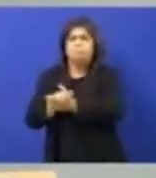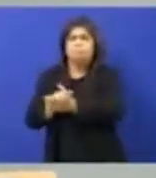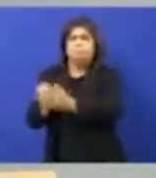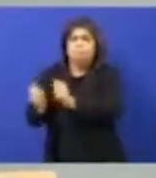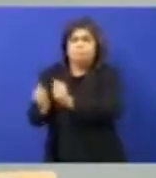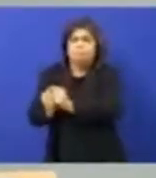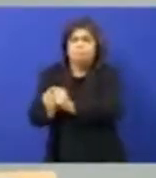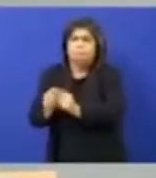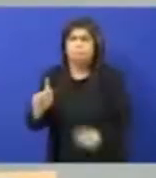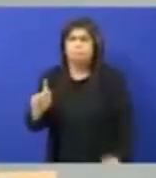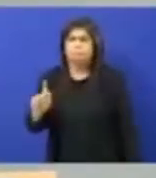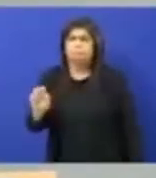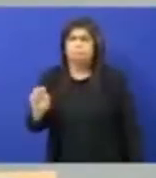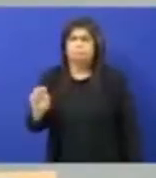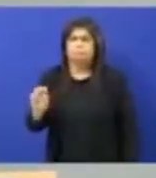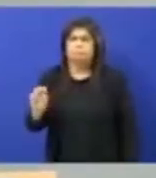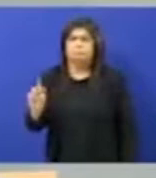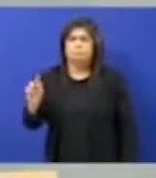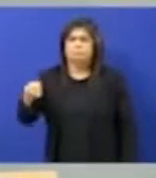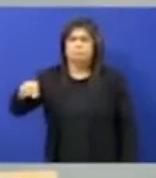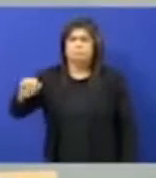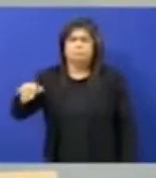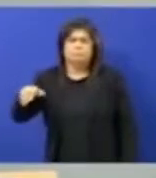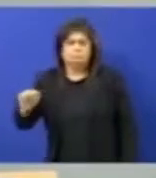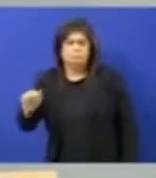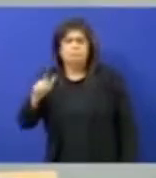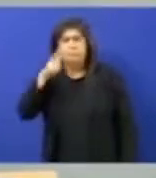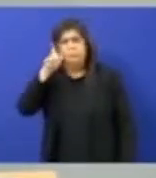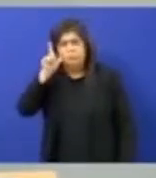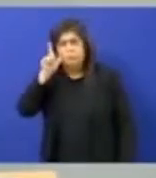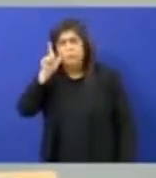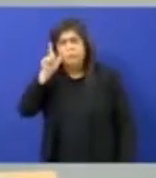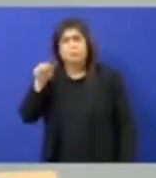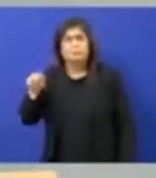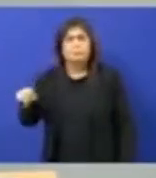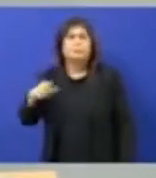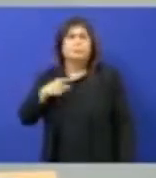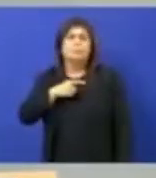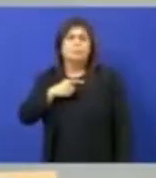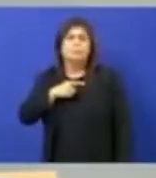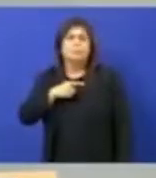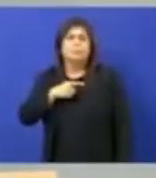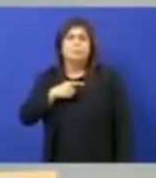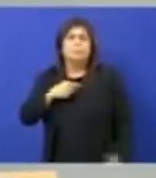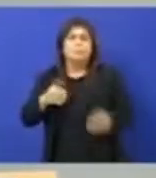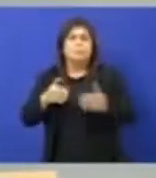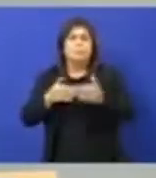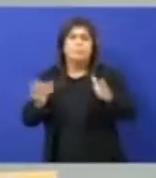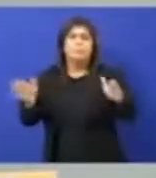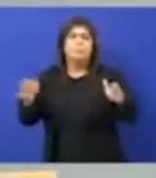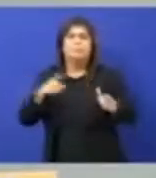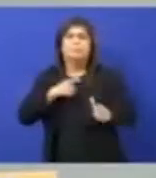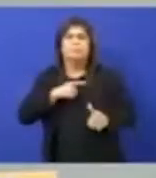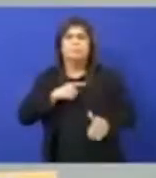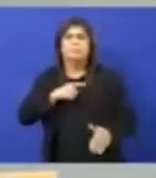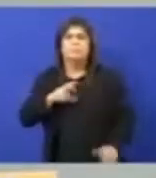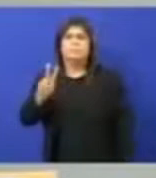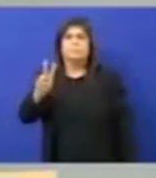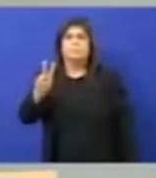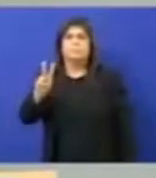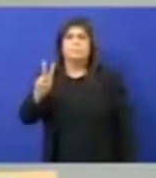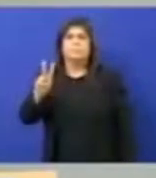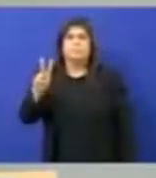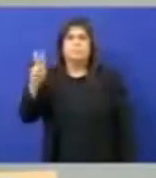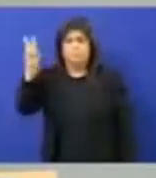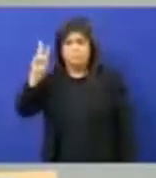assumiu o MDB na Paraíba ontem do lançamento da pré-candidatura do senador Vital do Veneziano.